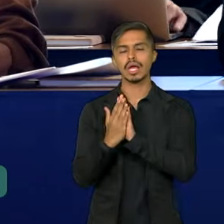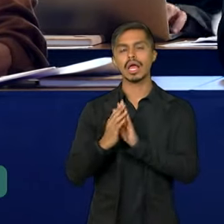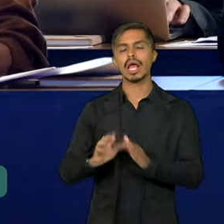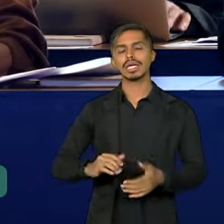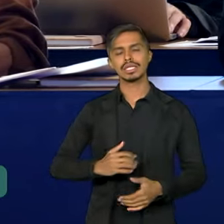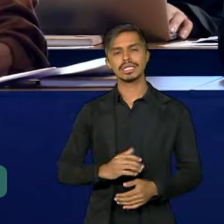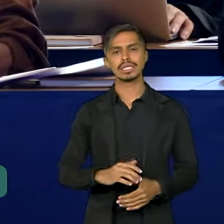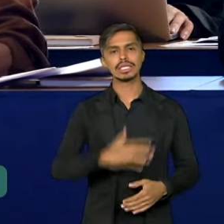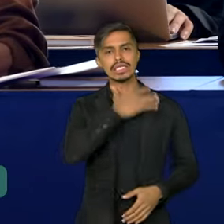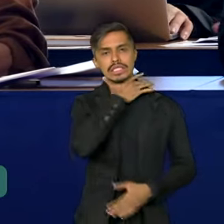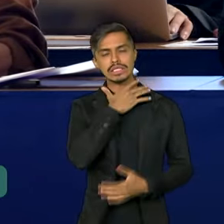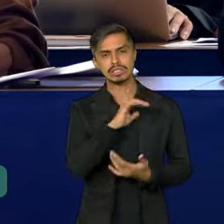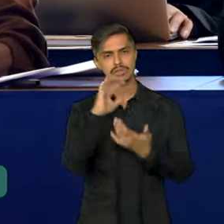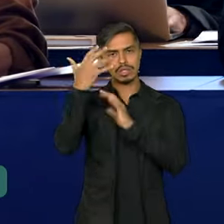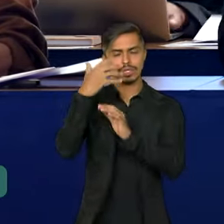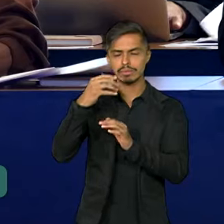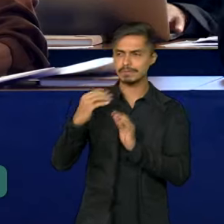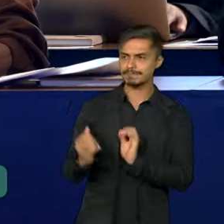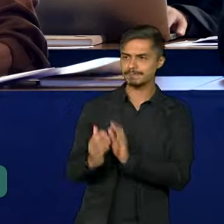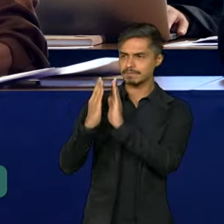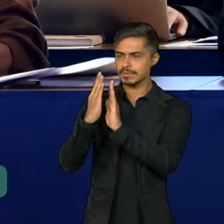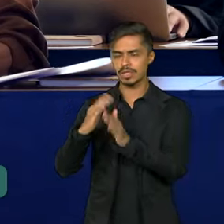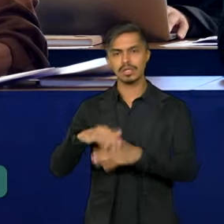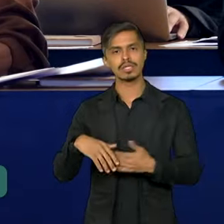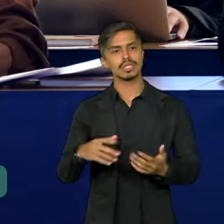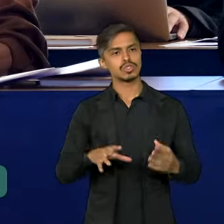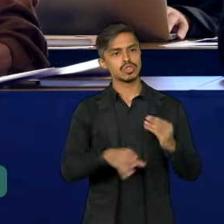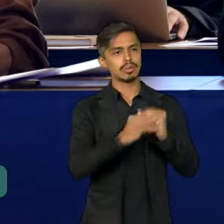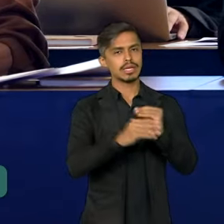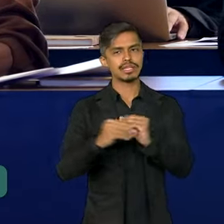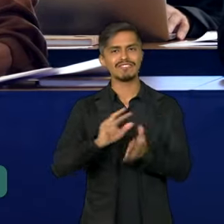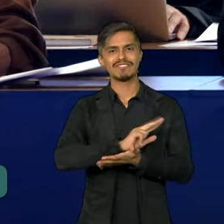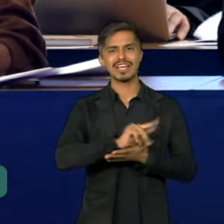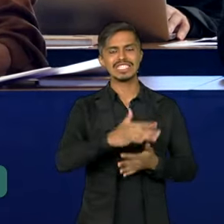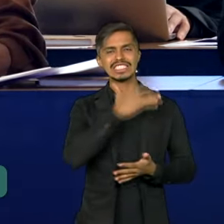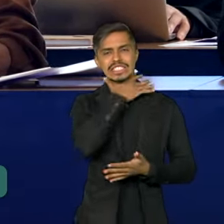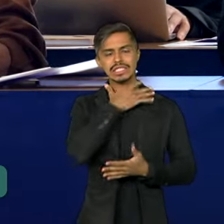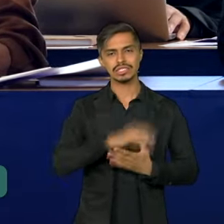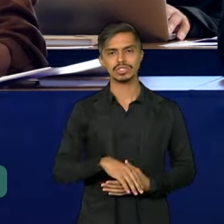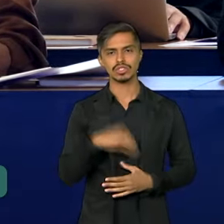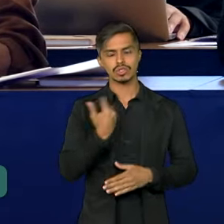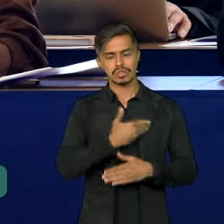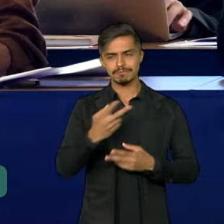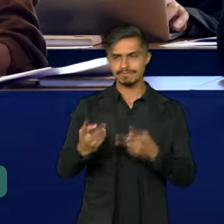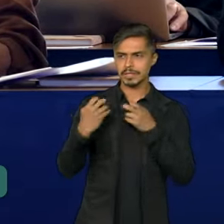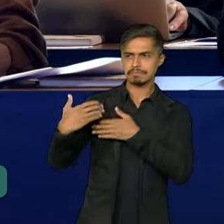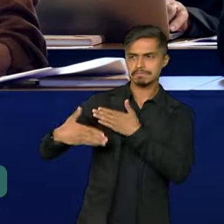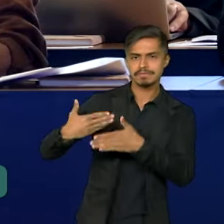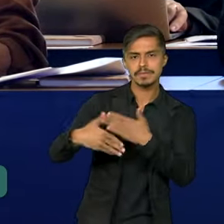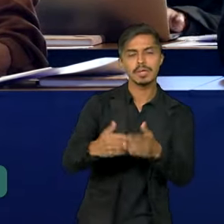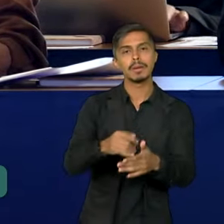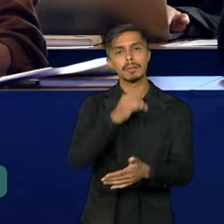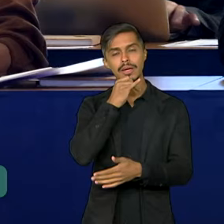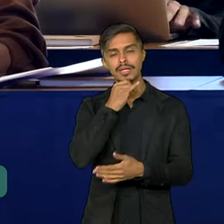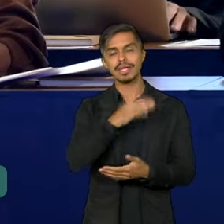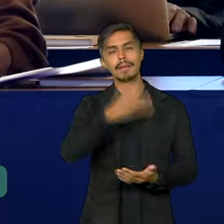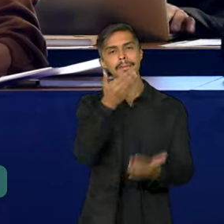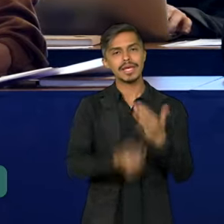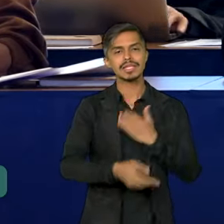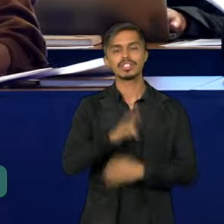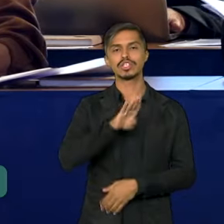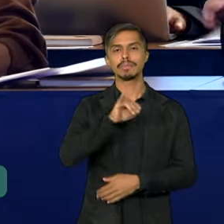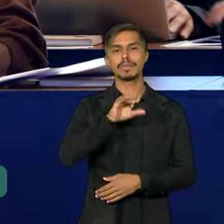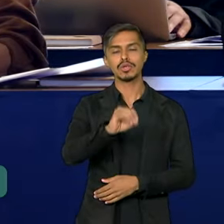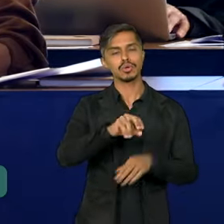climática, somada às demais crises ambientais, em curso, como a perda de biodiversidade,